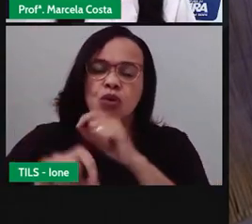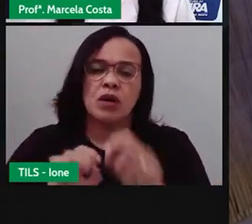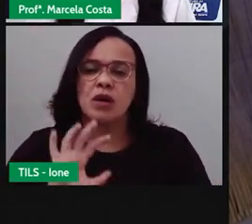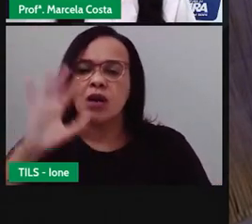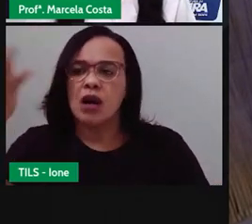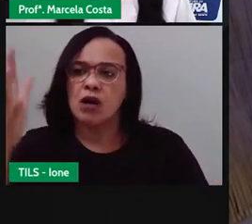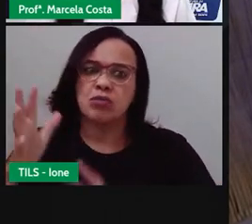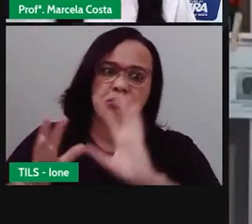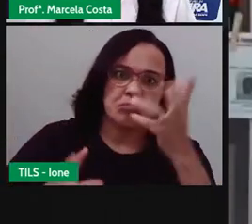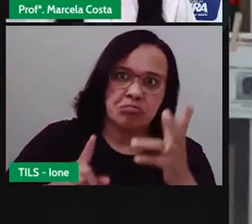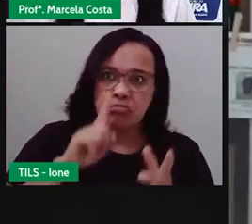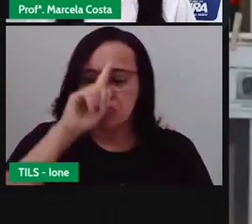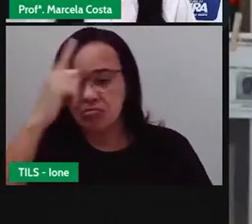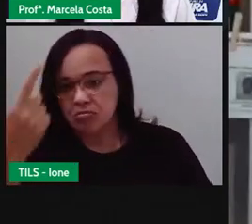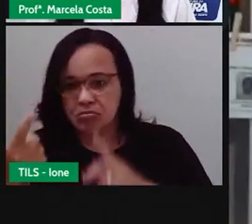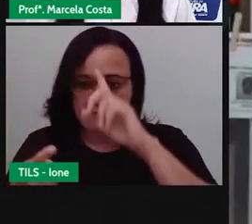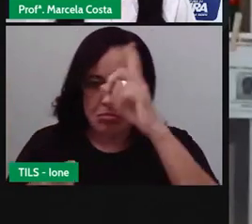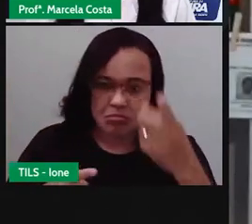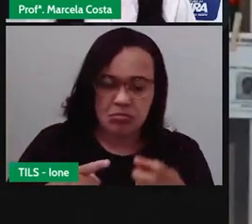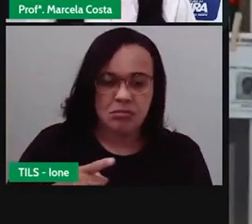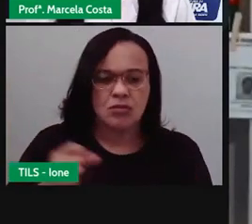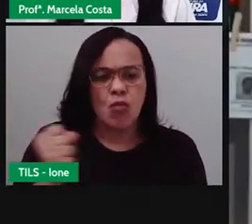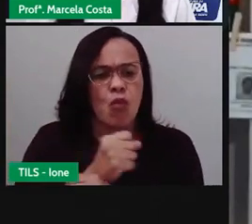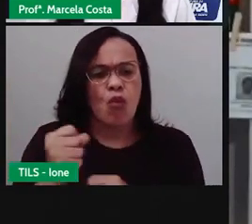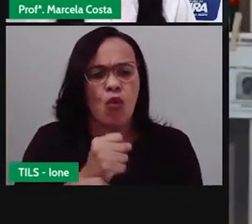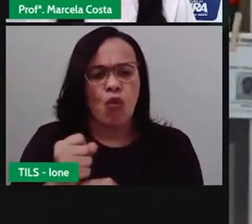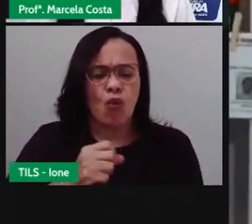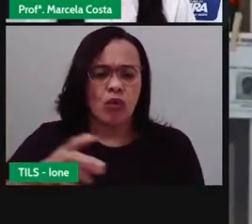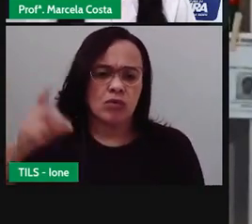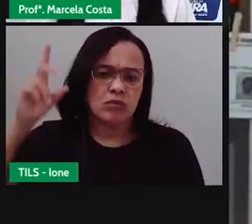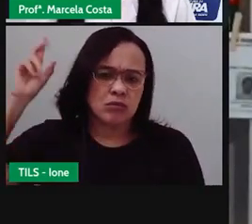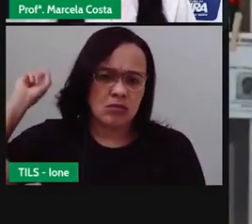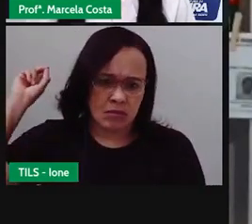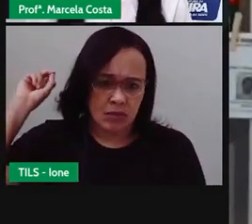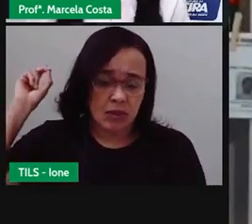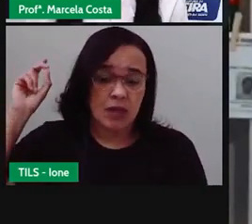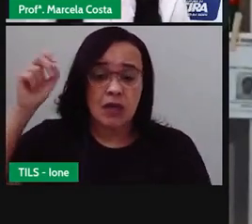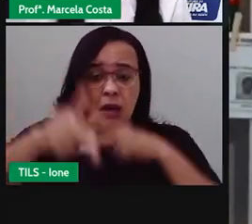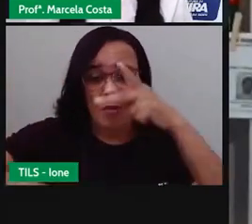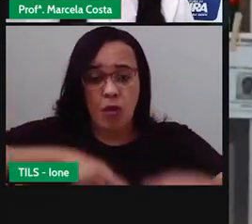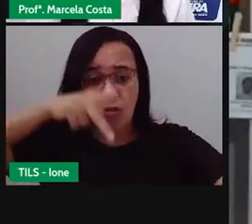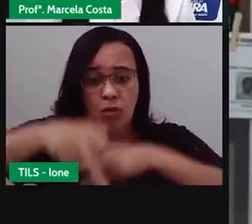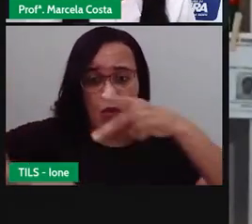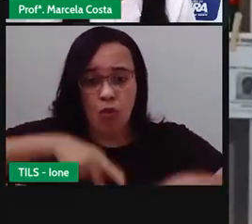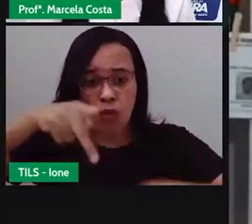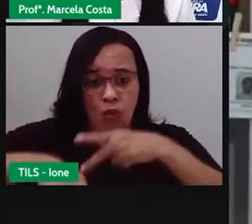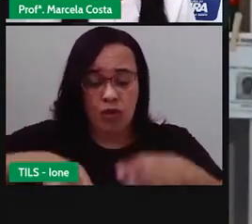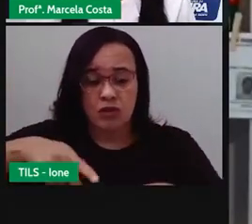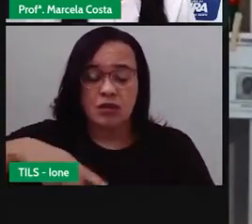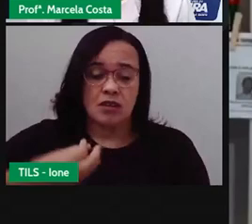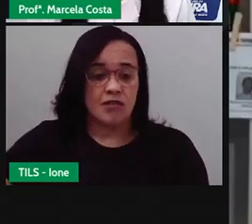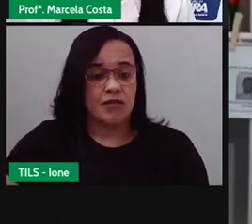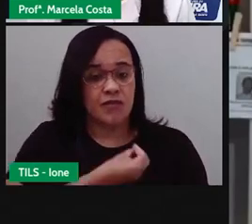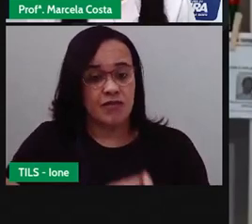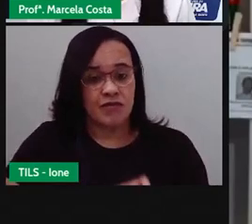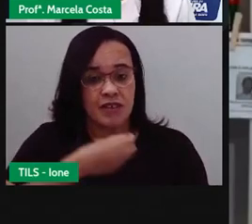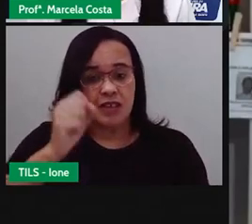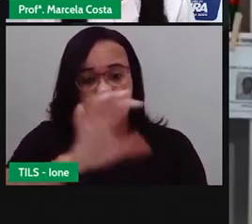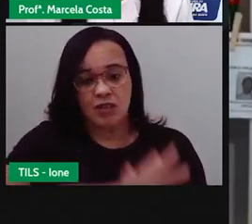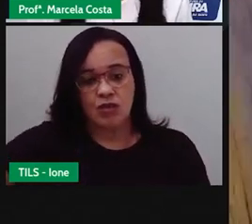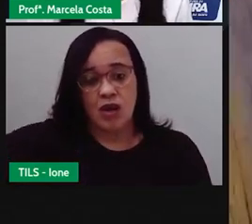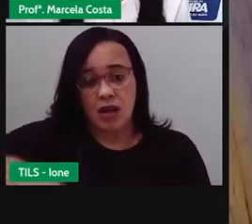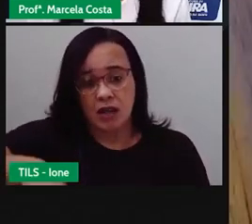inventados. Foi durante muito tempo que a nossa população, vivendo aqui no Nordeste, carente de